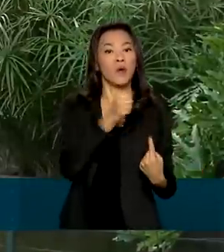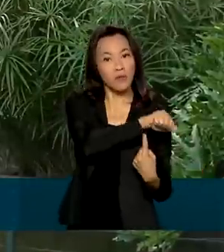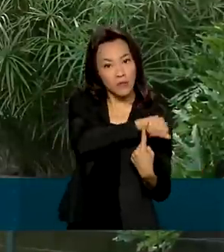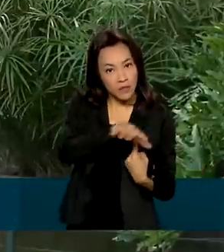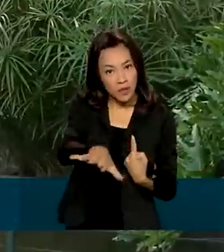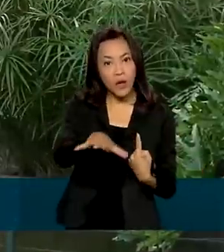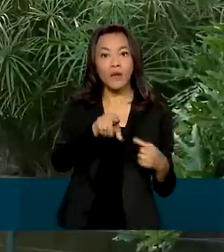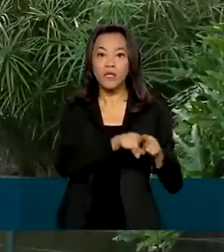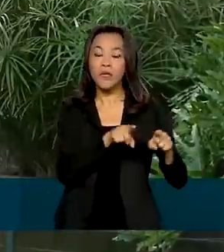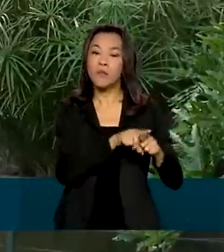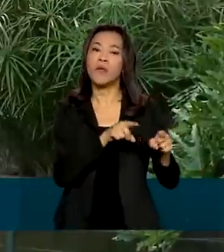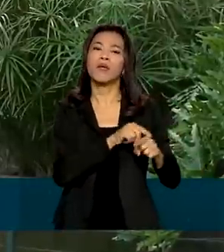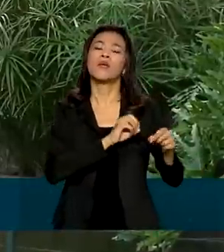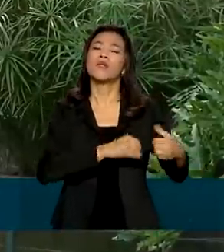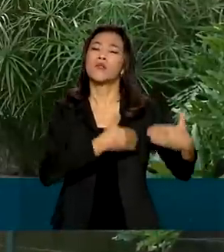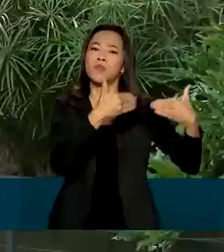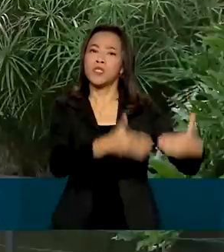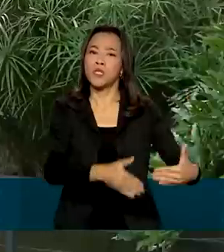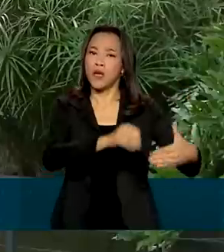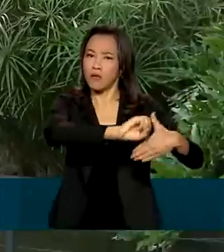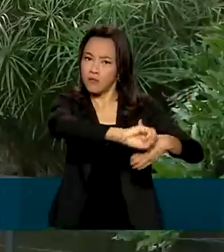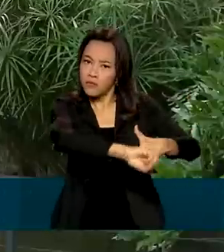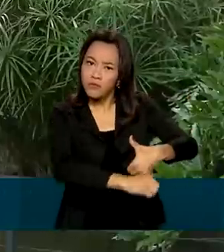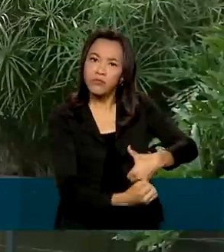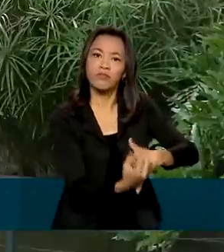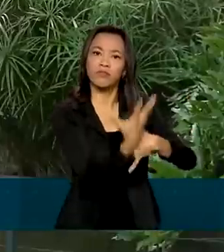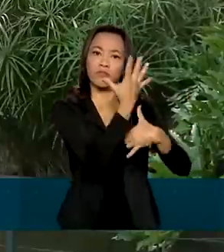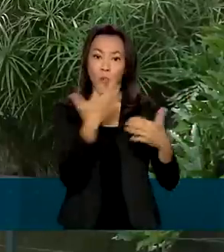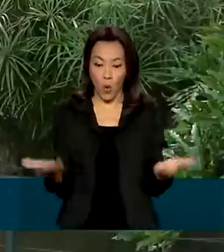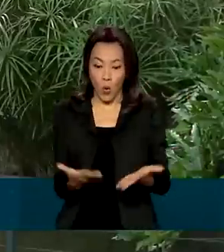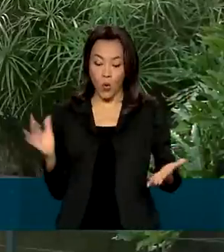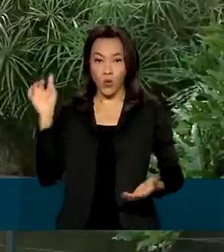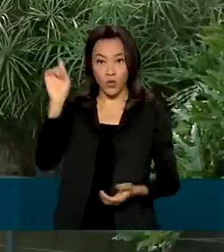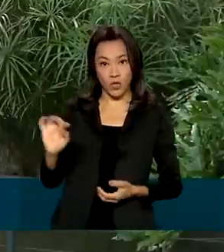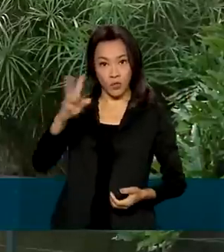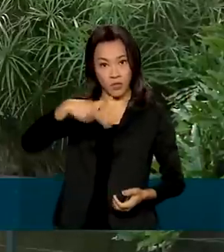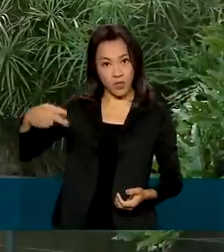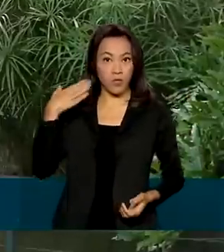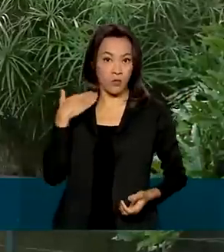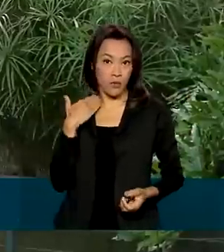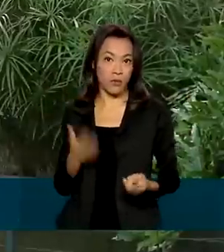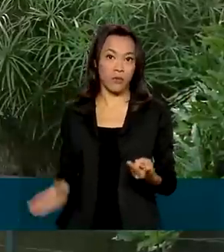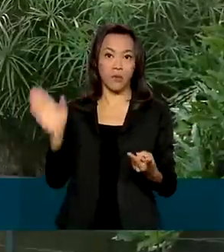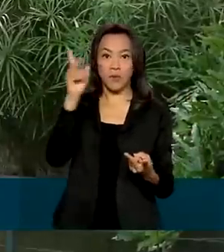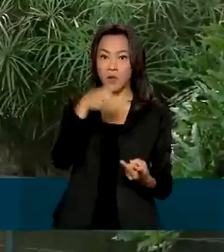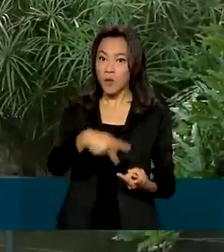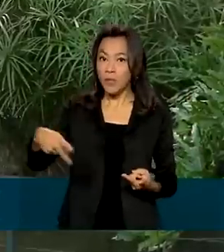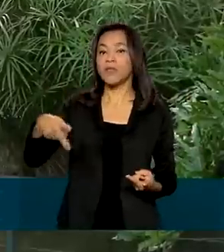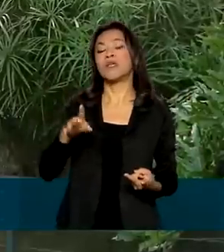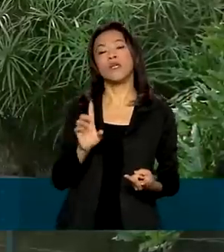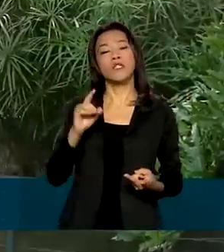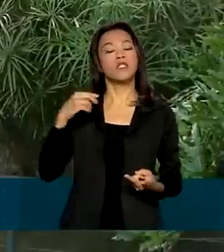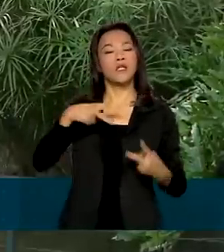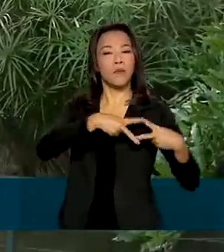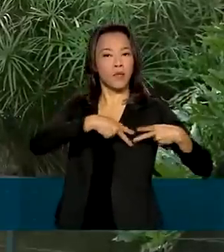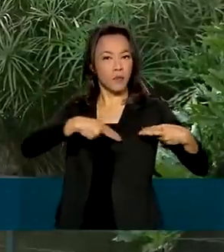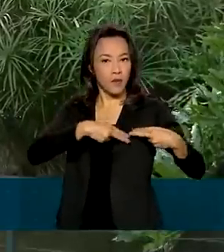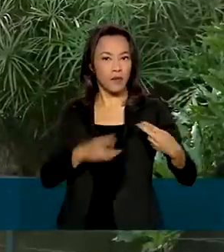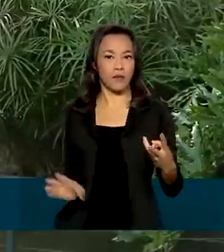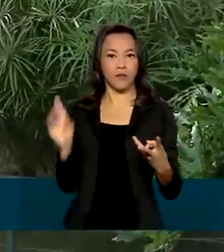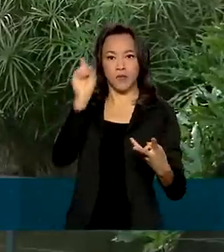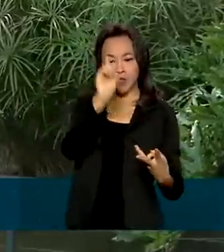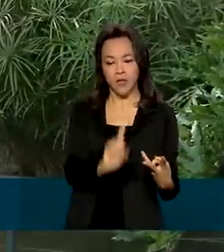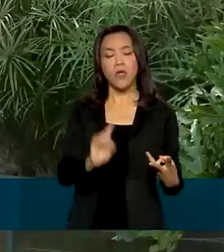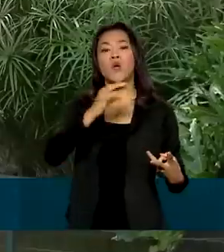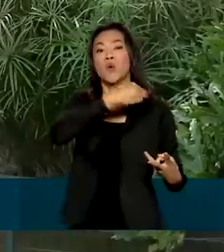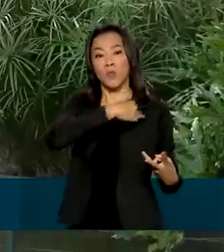na abertura, falam o presidente do Banco do Brasil, Fausto Ribeiro, o presidente da Petrobras, José Mauro Ferreira Coelho, o ministro